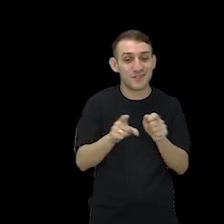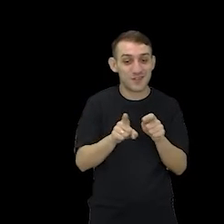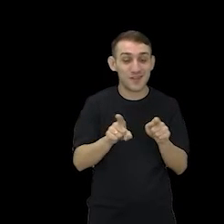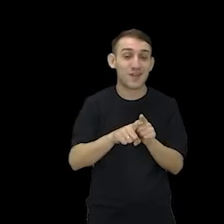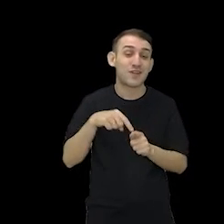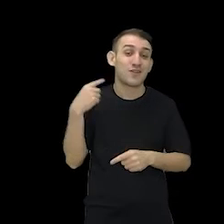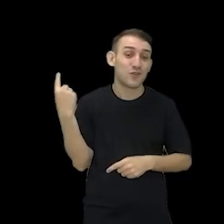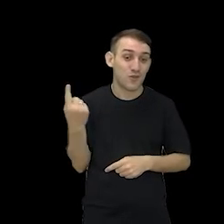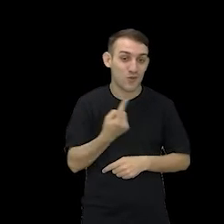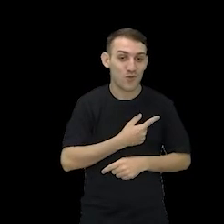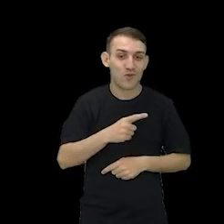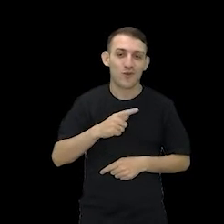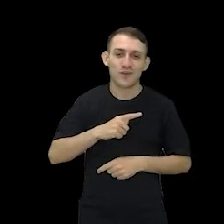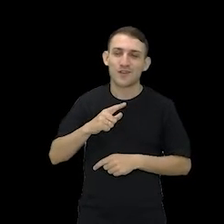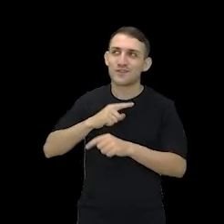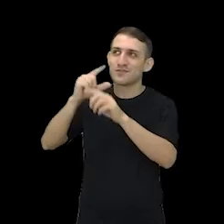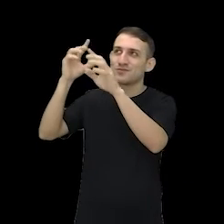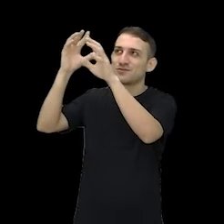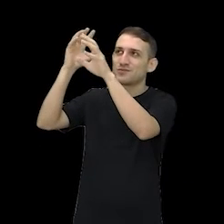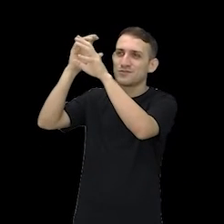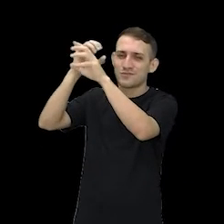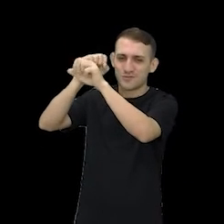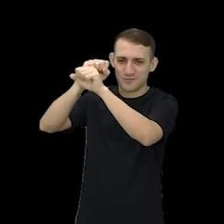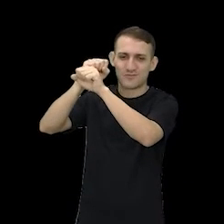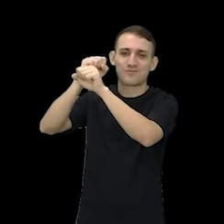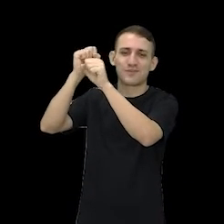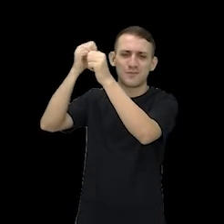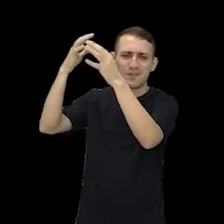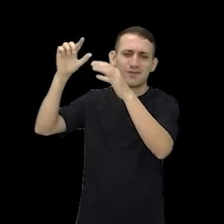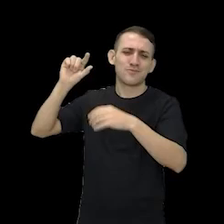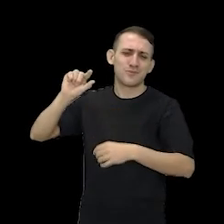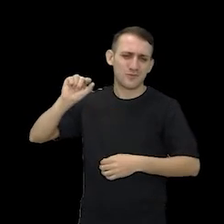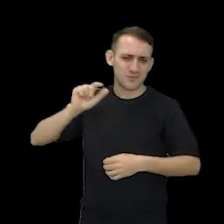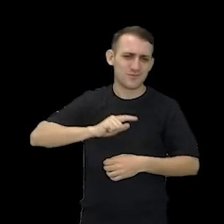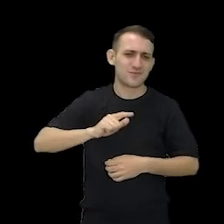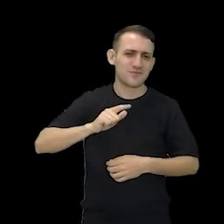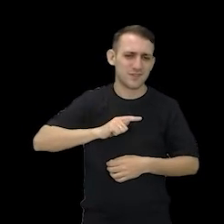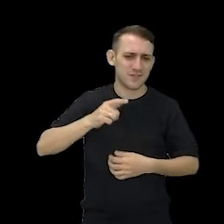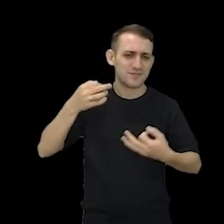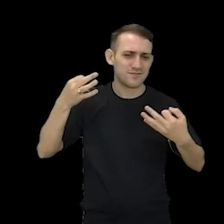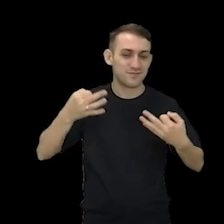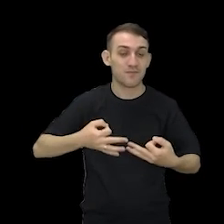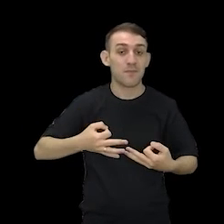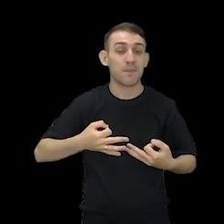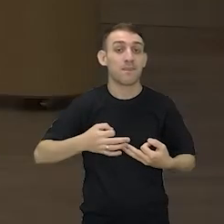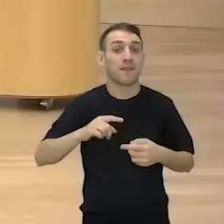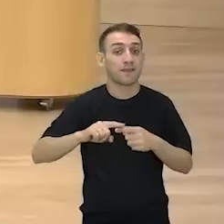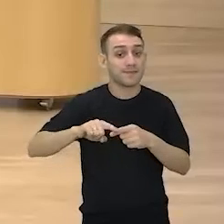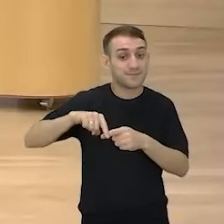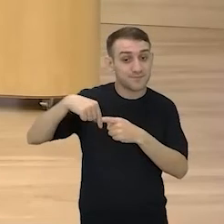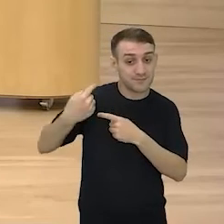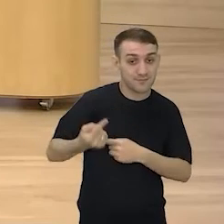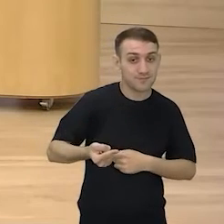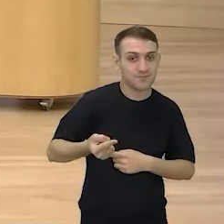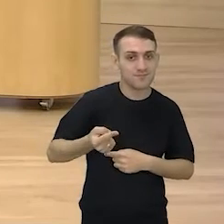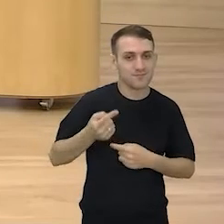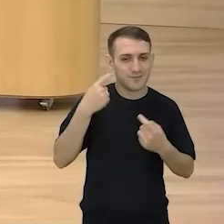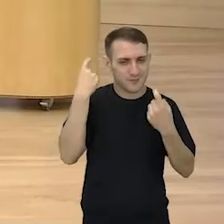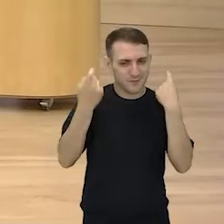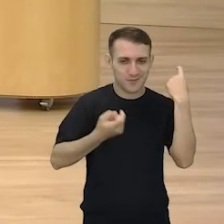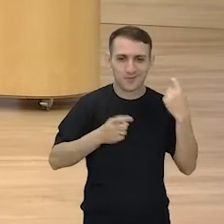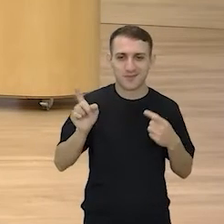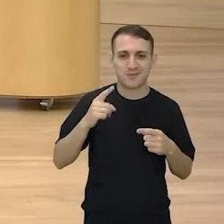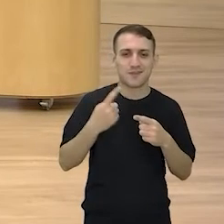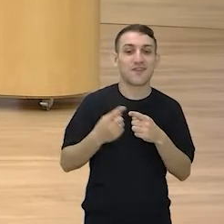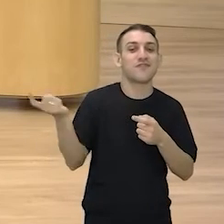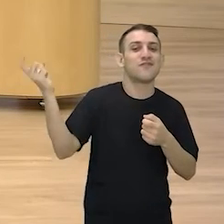gente tem mais sombra e menos brilho. Só que pelo lado direito, professora Juliana. Mas aí logo depois dela, não se preocupem que